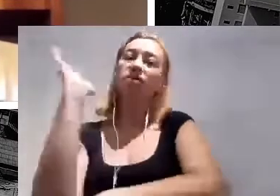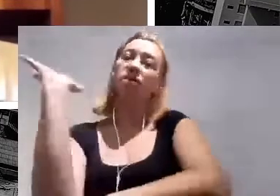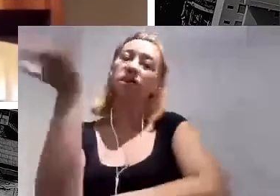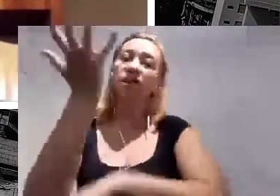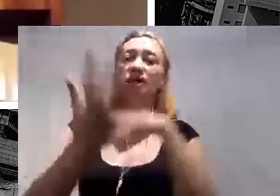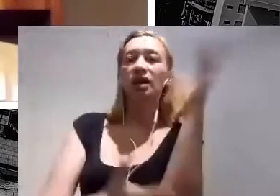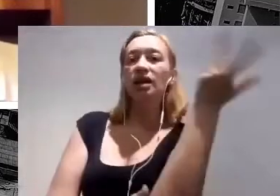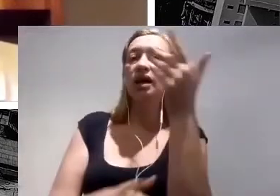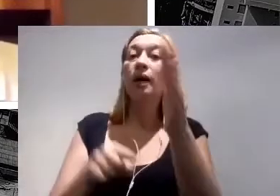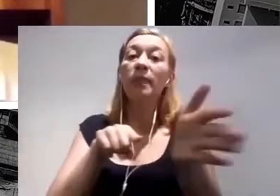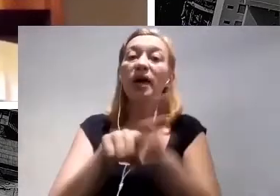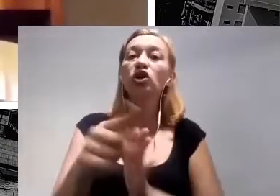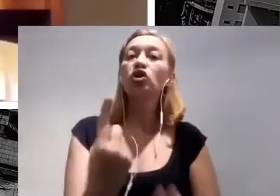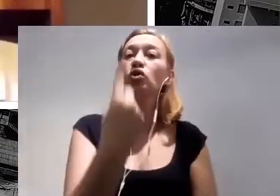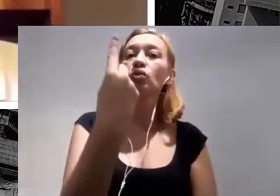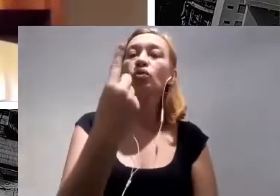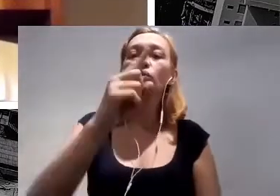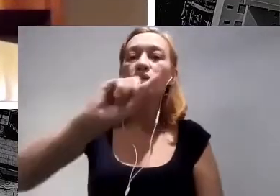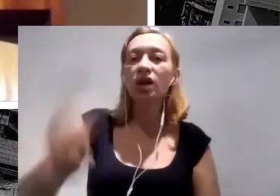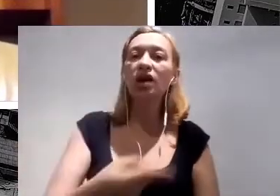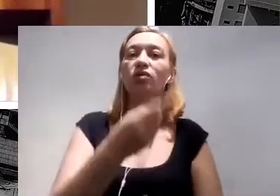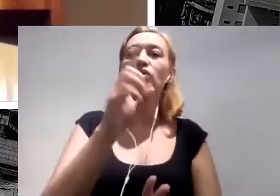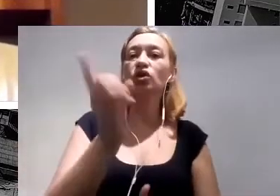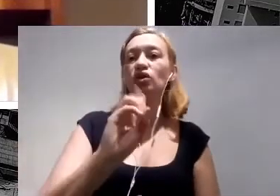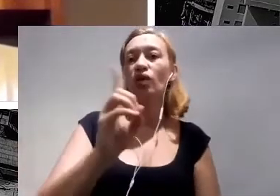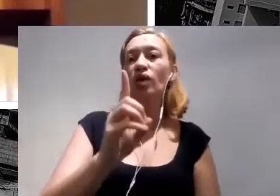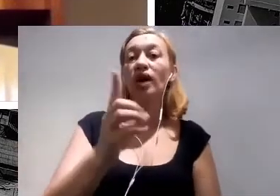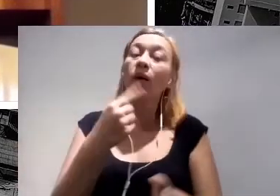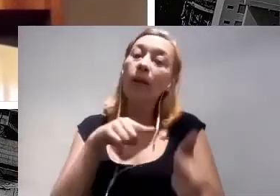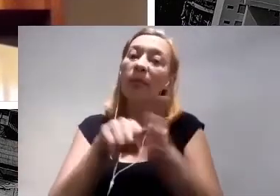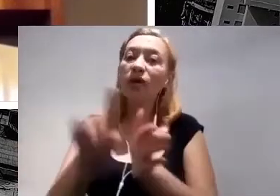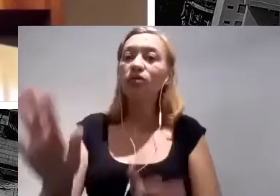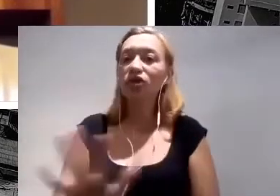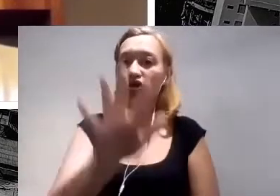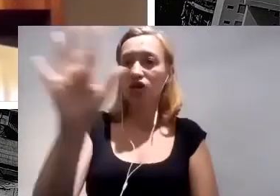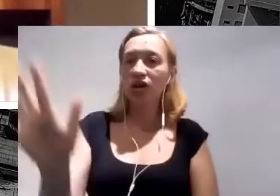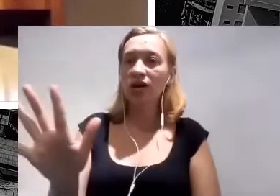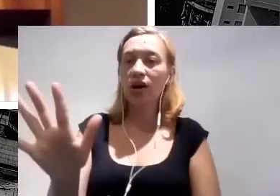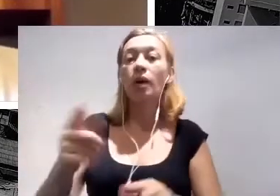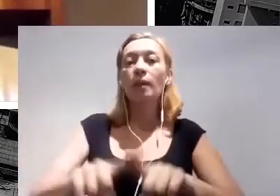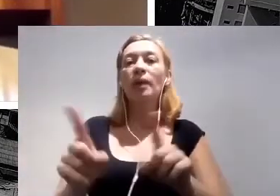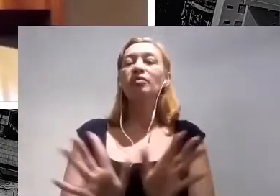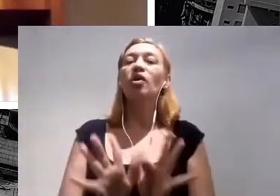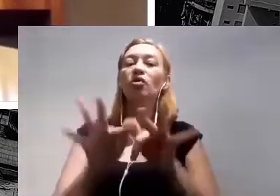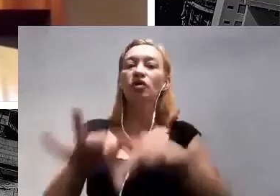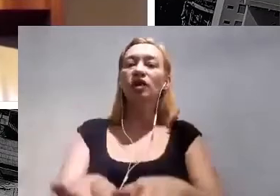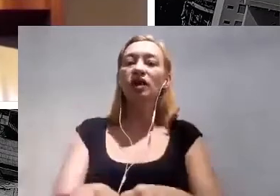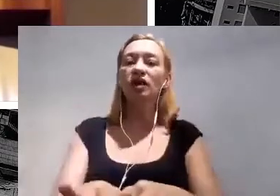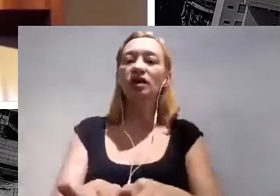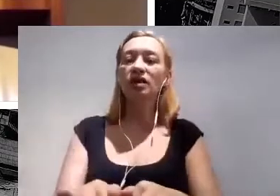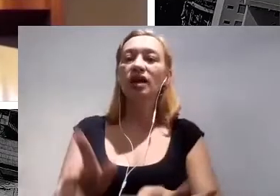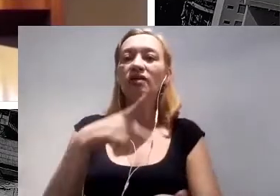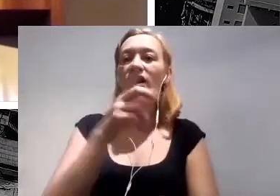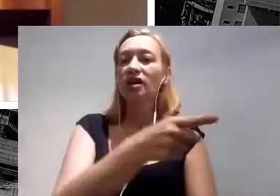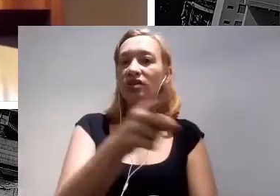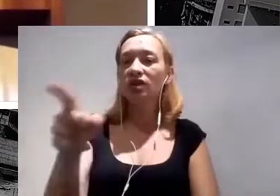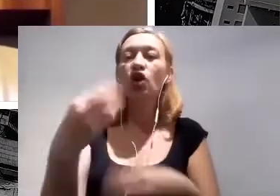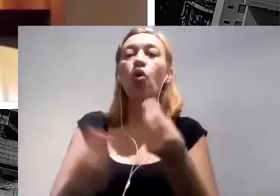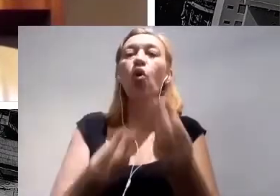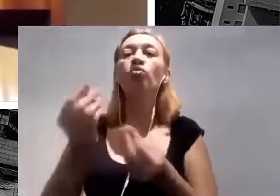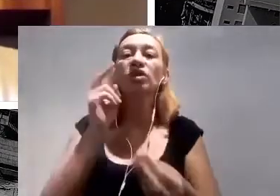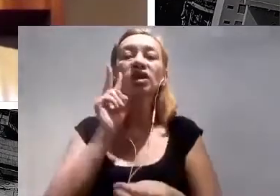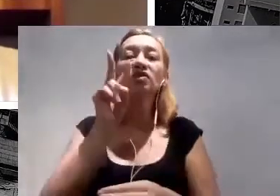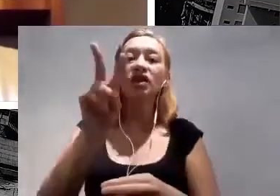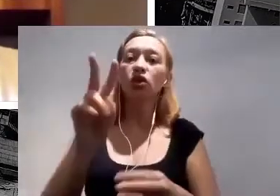dólares. É uma pergunta bem abrangente, mas eu acho que para um fechamento da fala de vocês, como vocês veem isso?